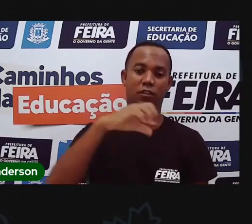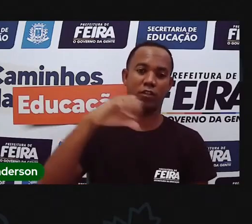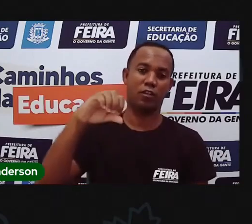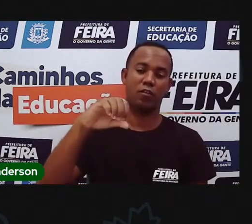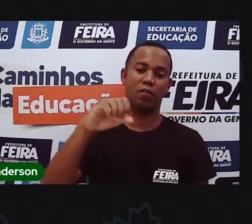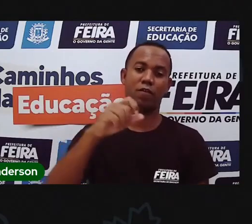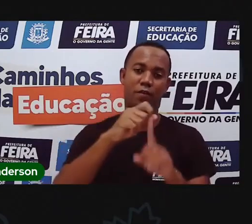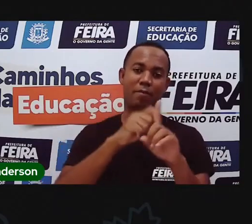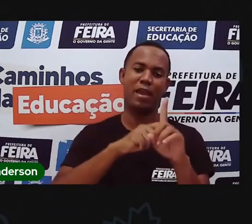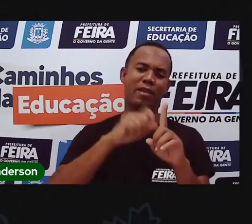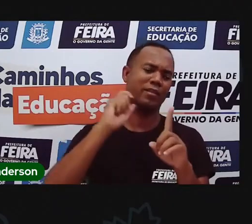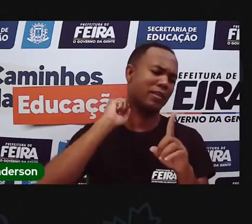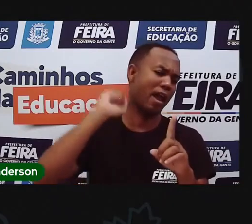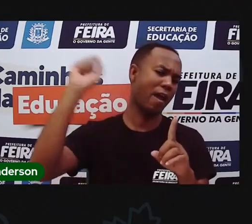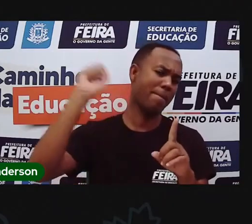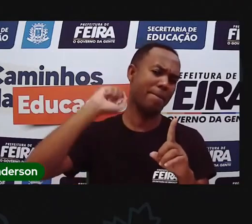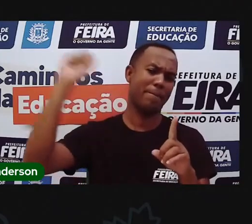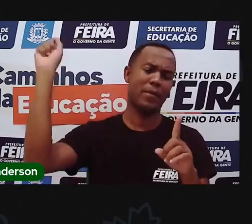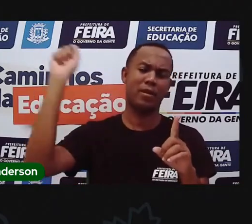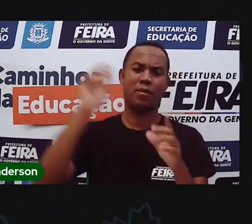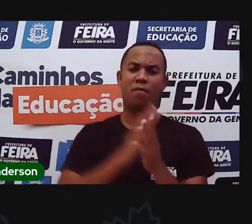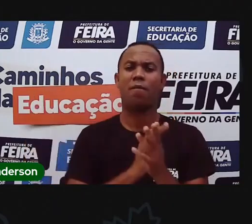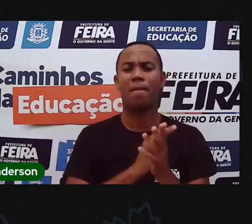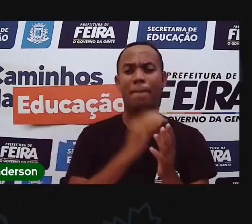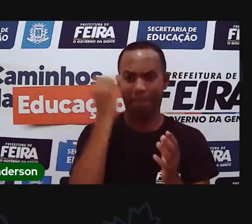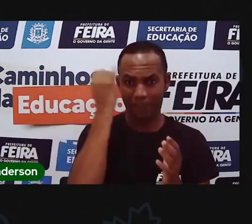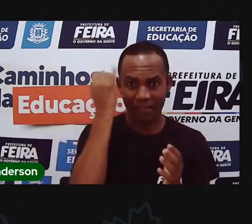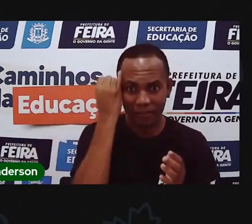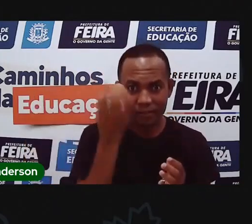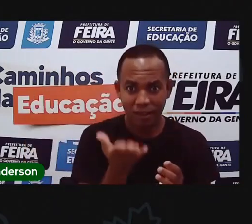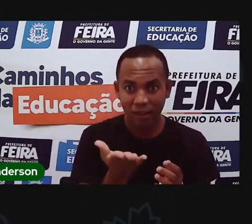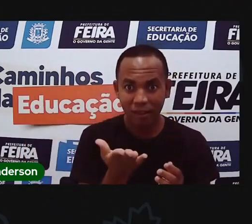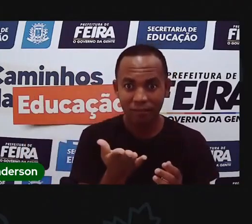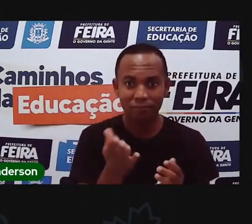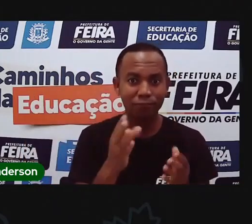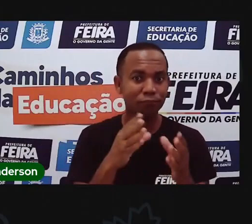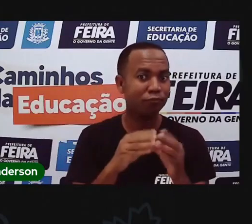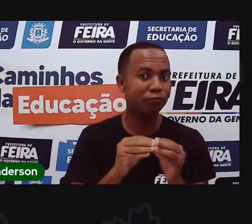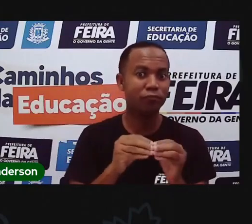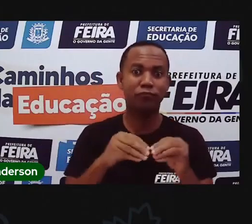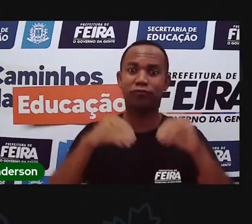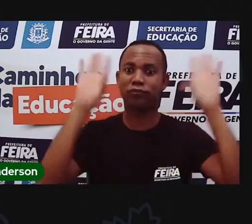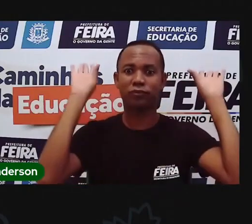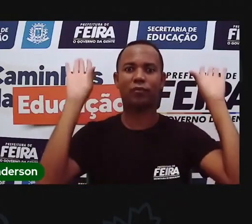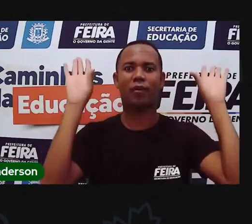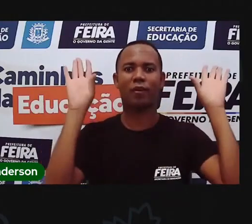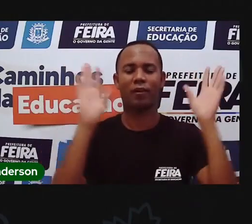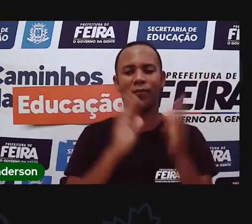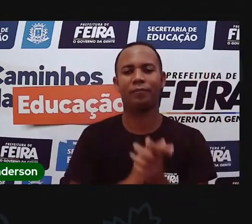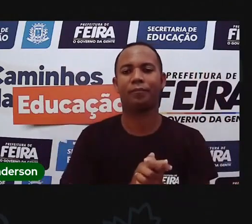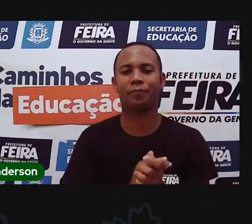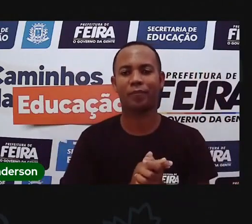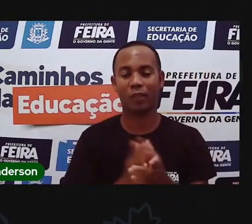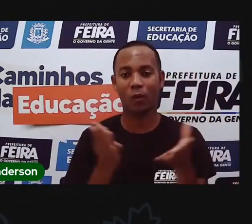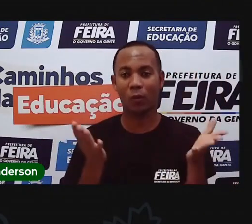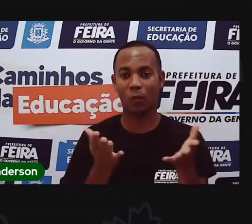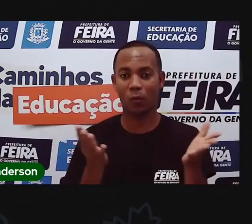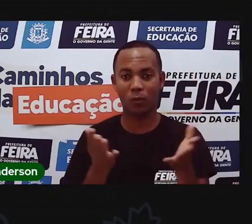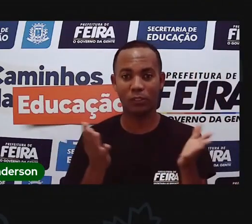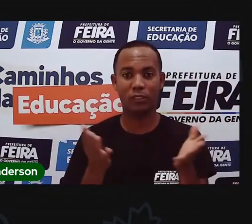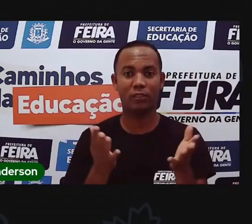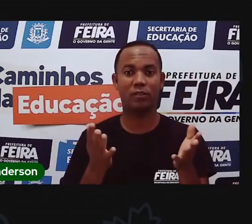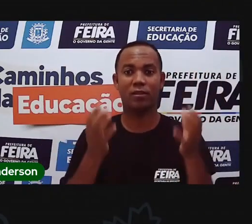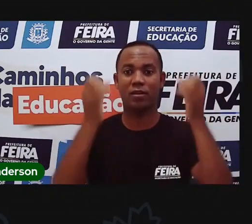preguiça bem pra longe, tá? Bom, hoje nós vamos falar sobre uma coisa bem